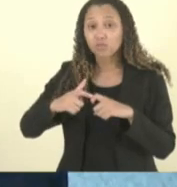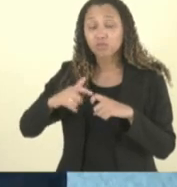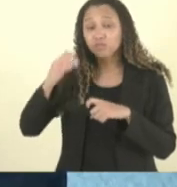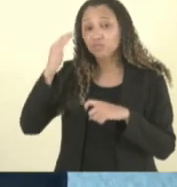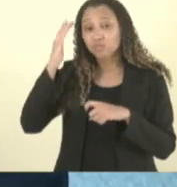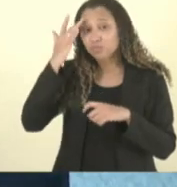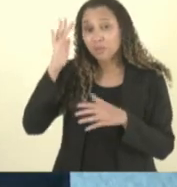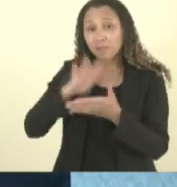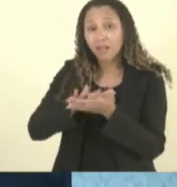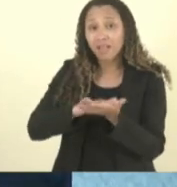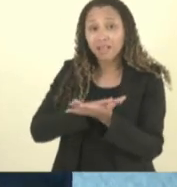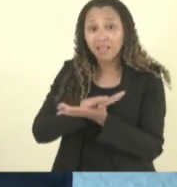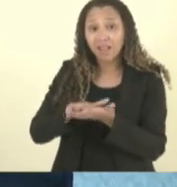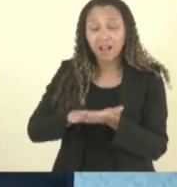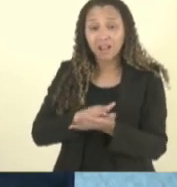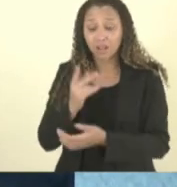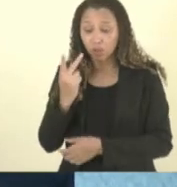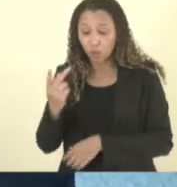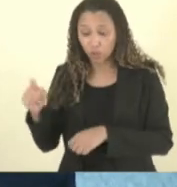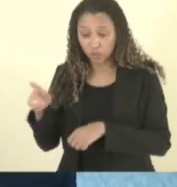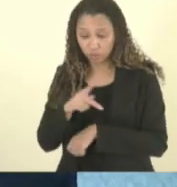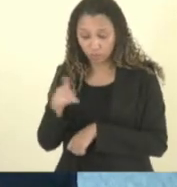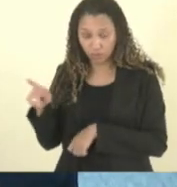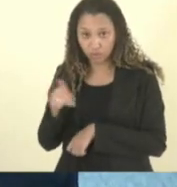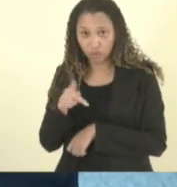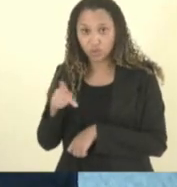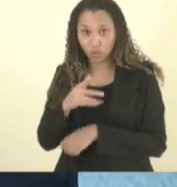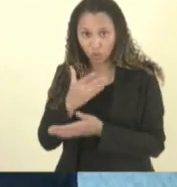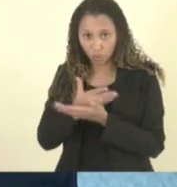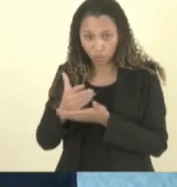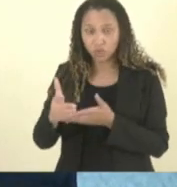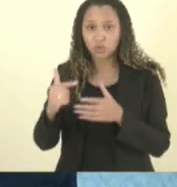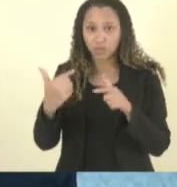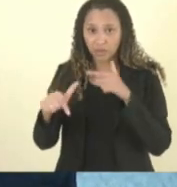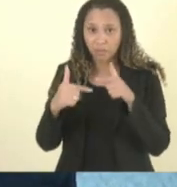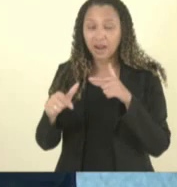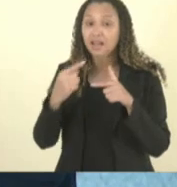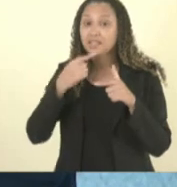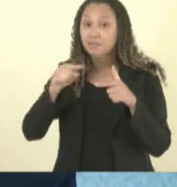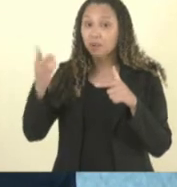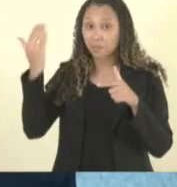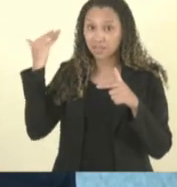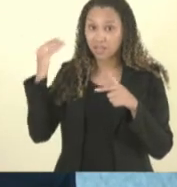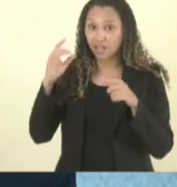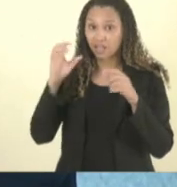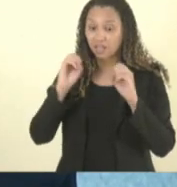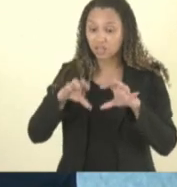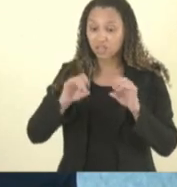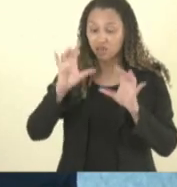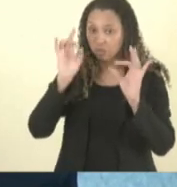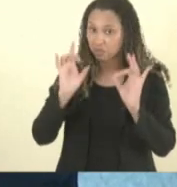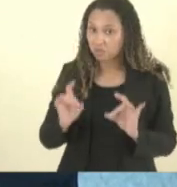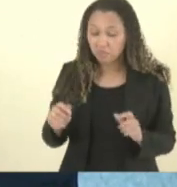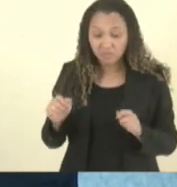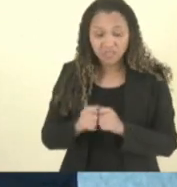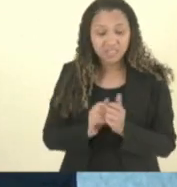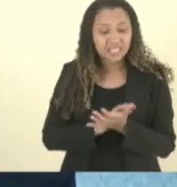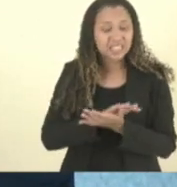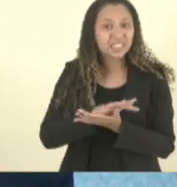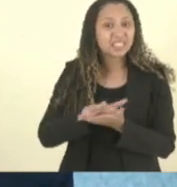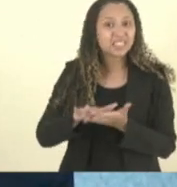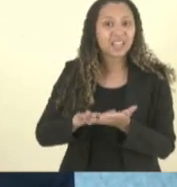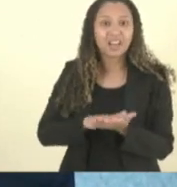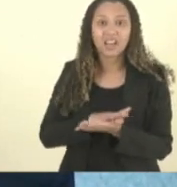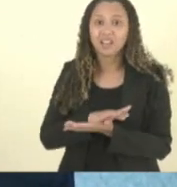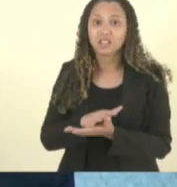entraram dois professores a semana passada de educação especial mas nada tão fazendo todos os